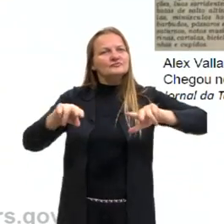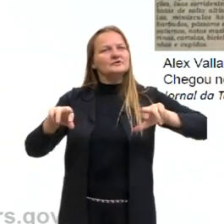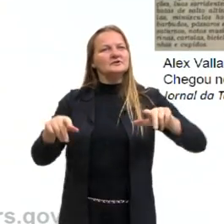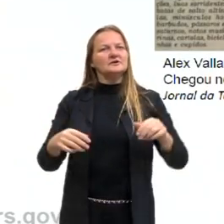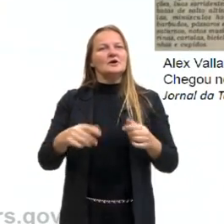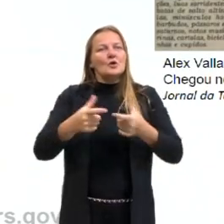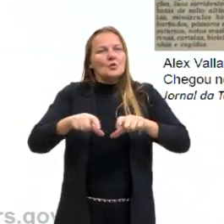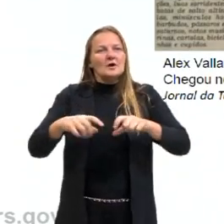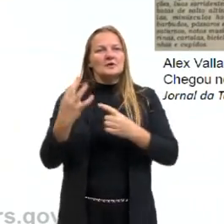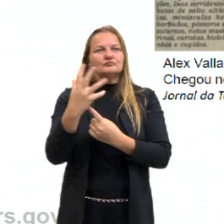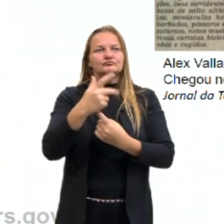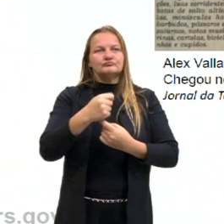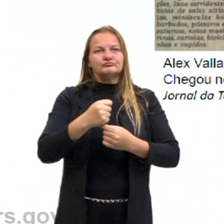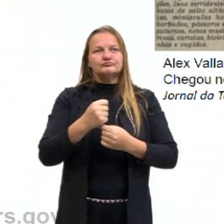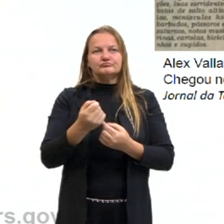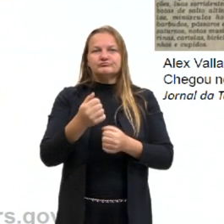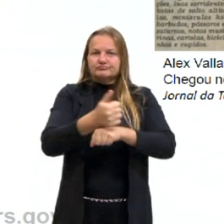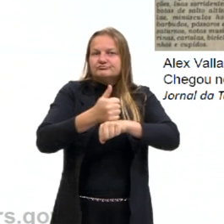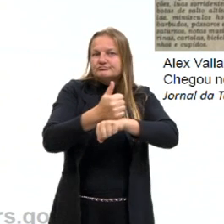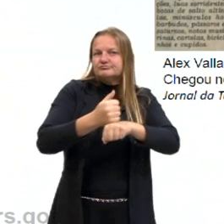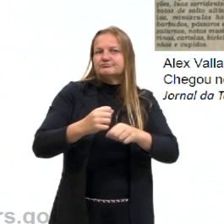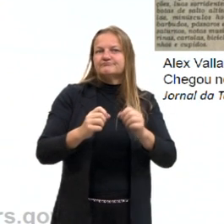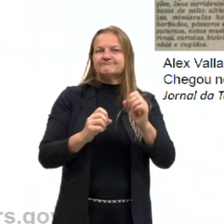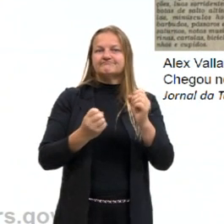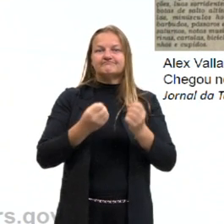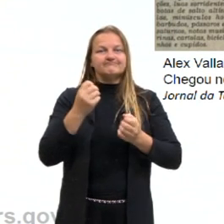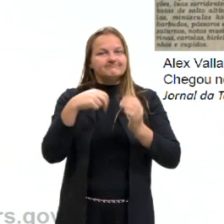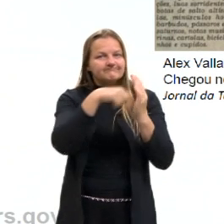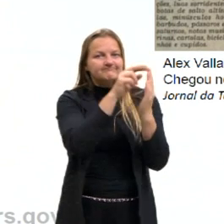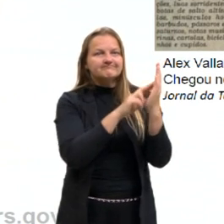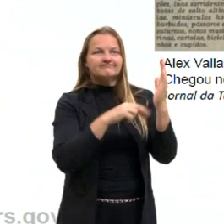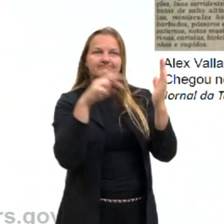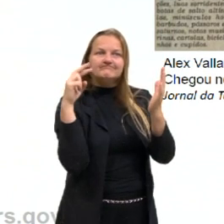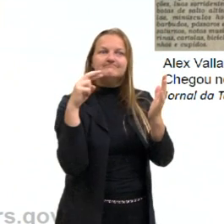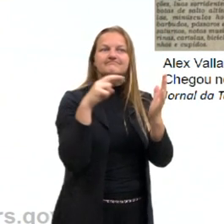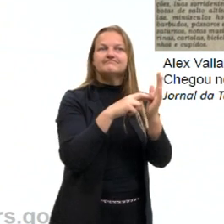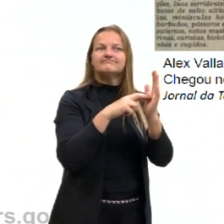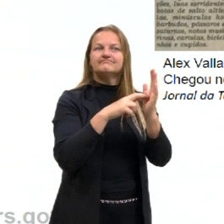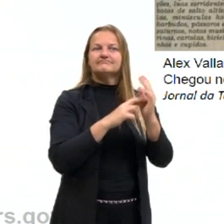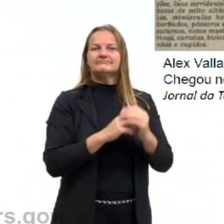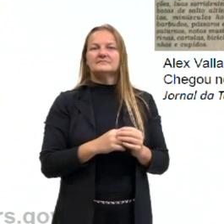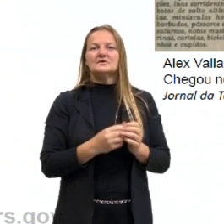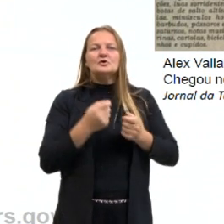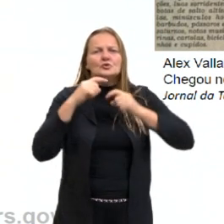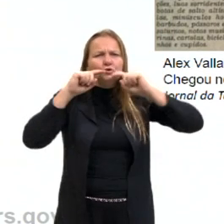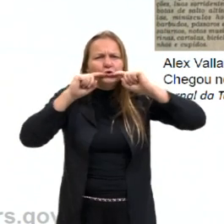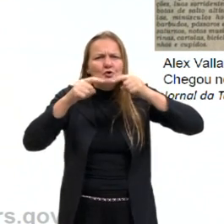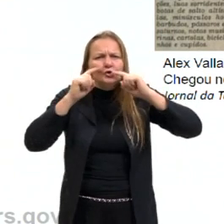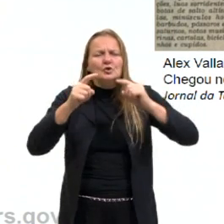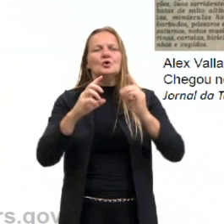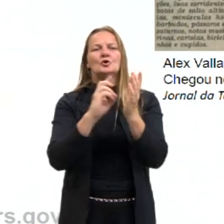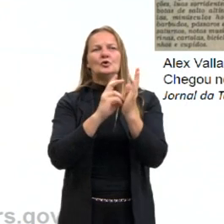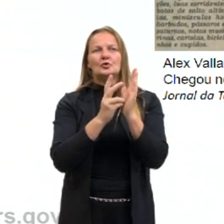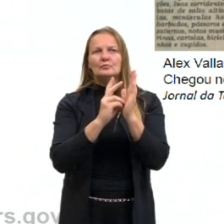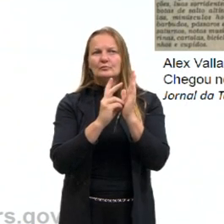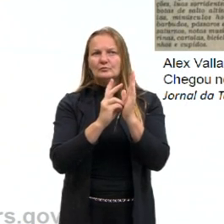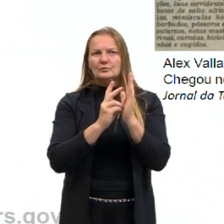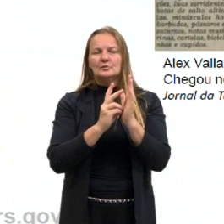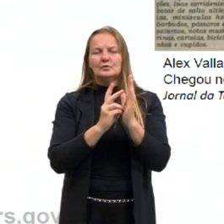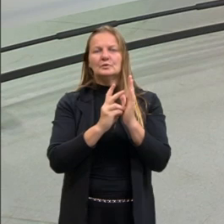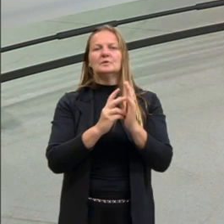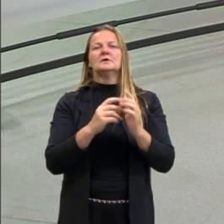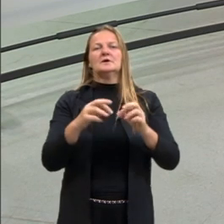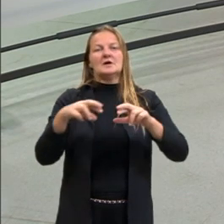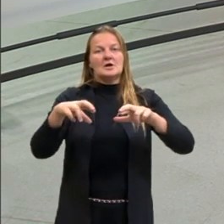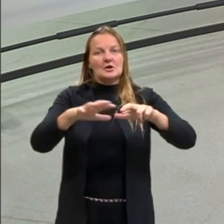o Cobra faz as suas expressões. Ele trabalha também muito essa denúncia da questão indígena, da demarcação do